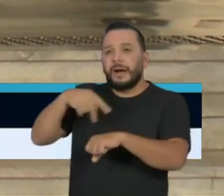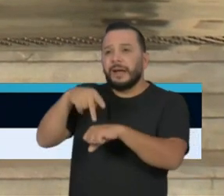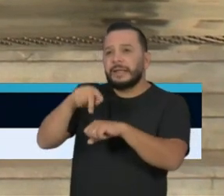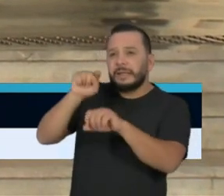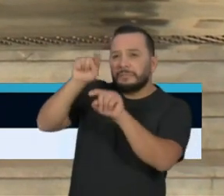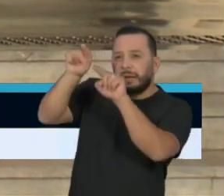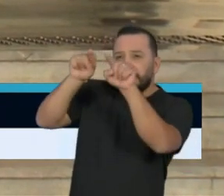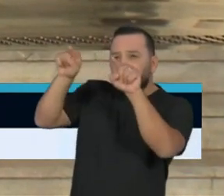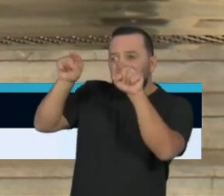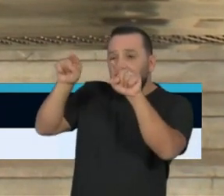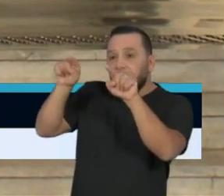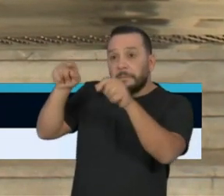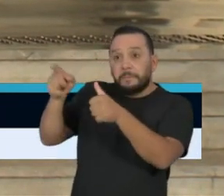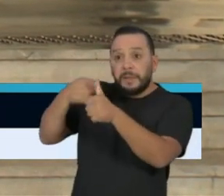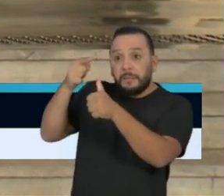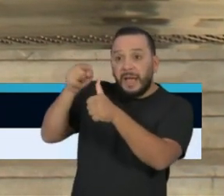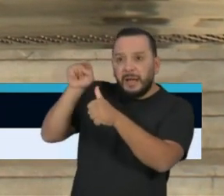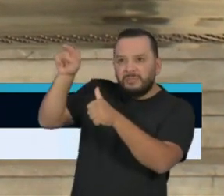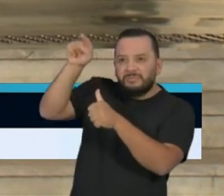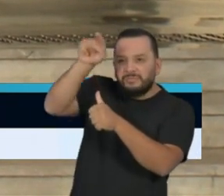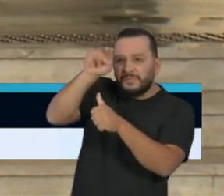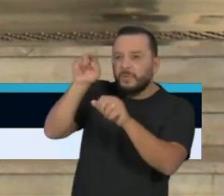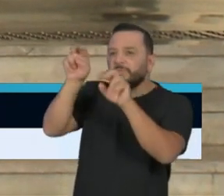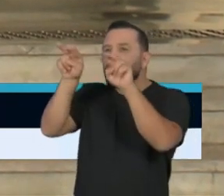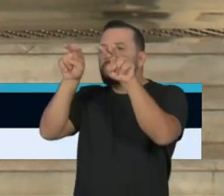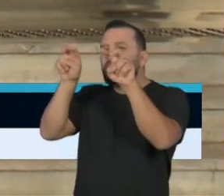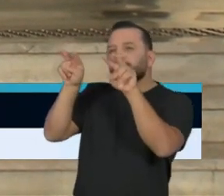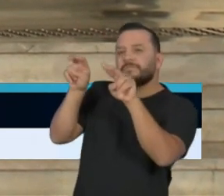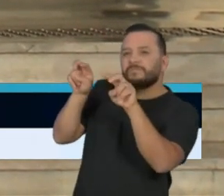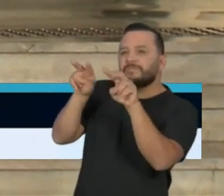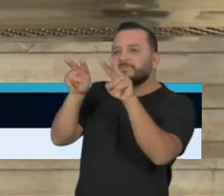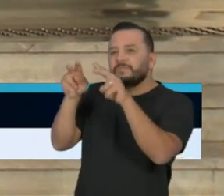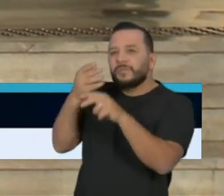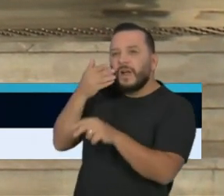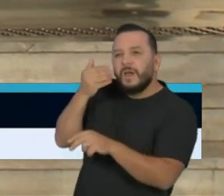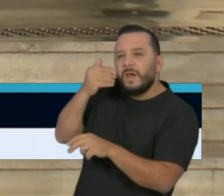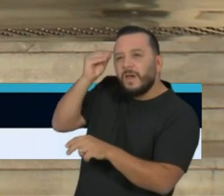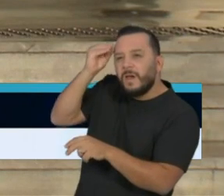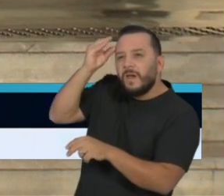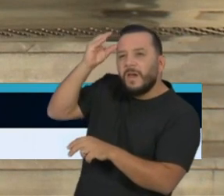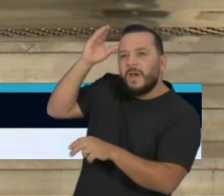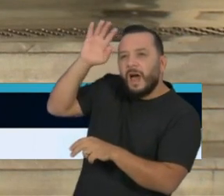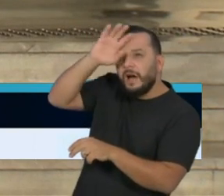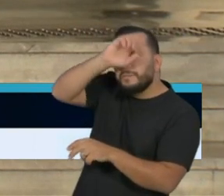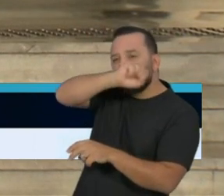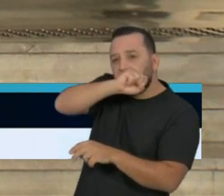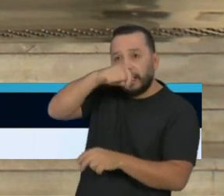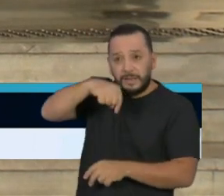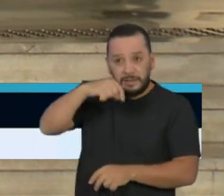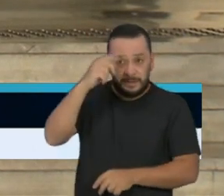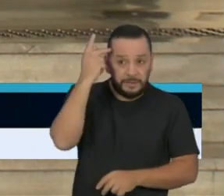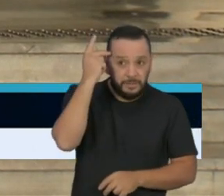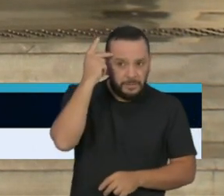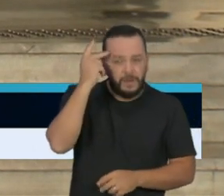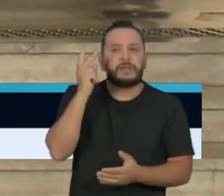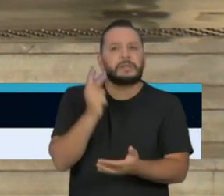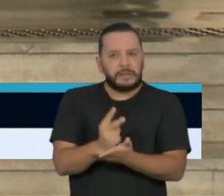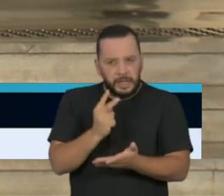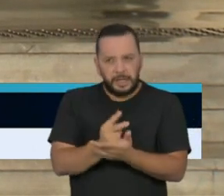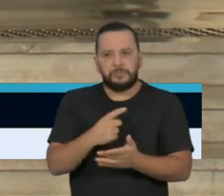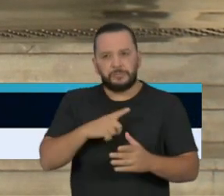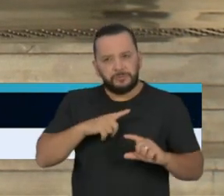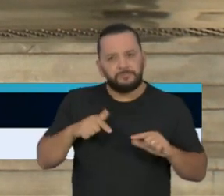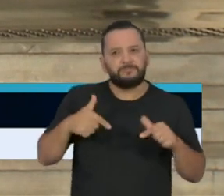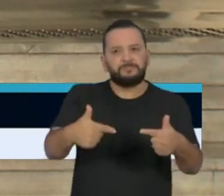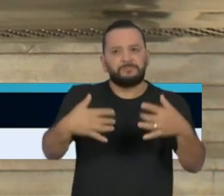Brasil e do Estado de São Paulo. O Estado de São Paulo se portou, desde o primeiro momento, no avanço. Então, as medidas foram